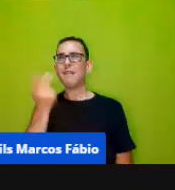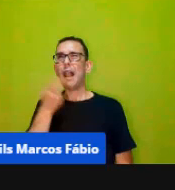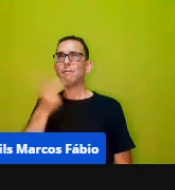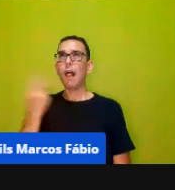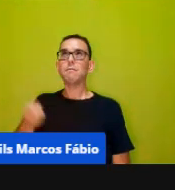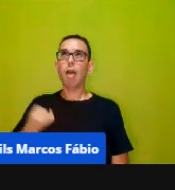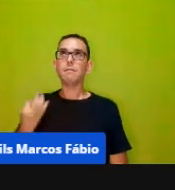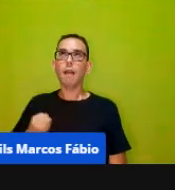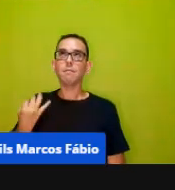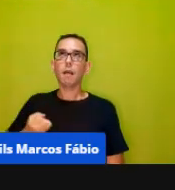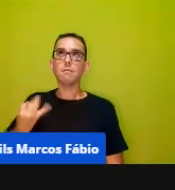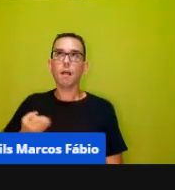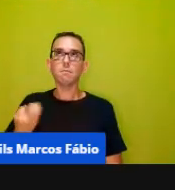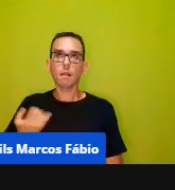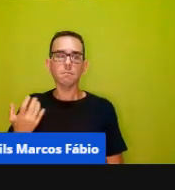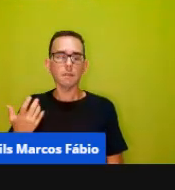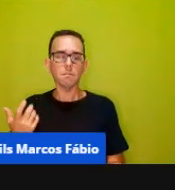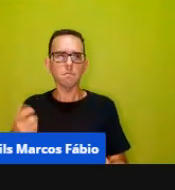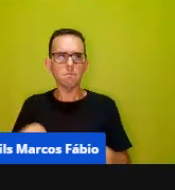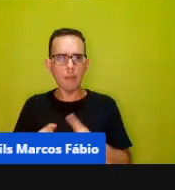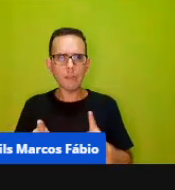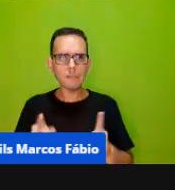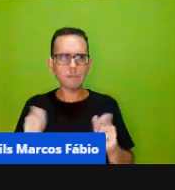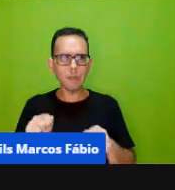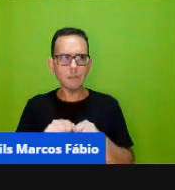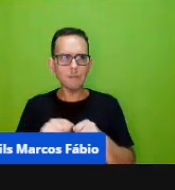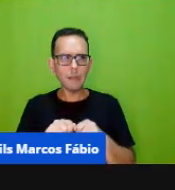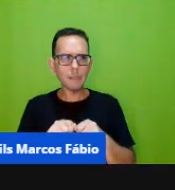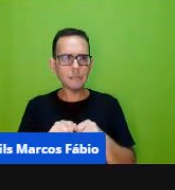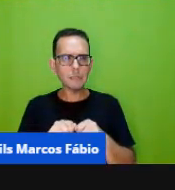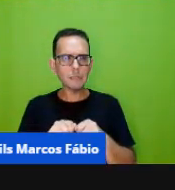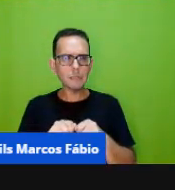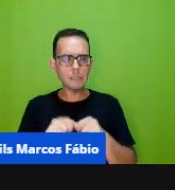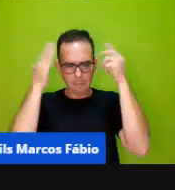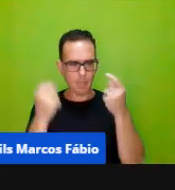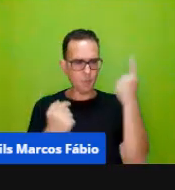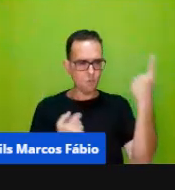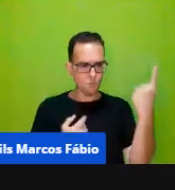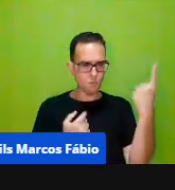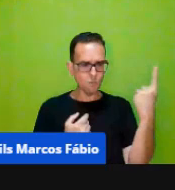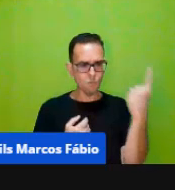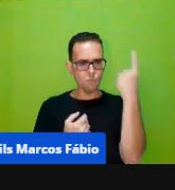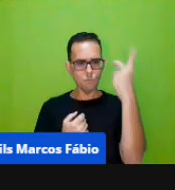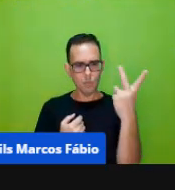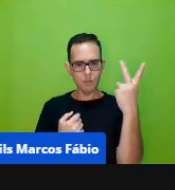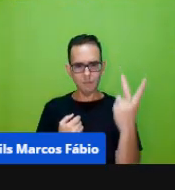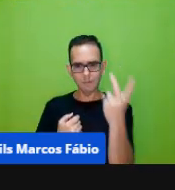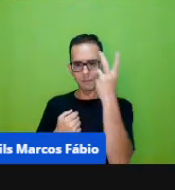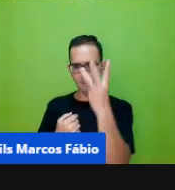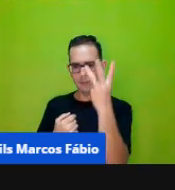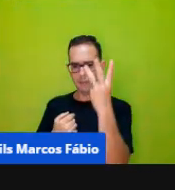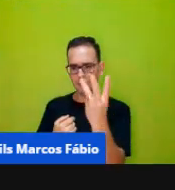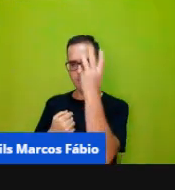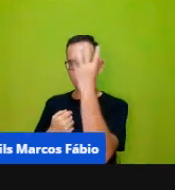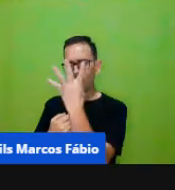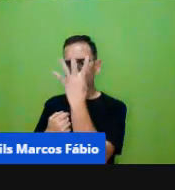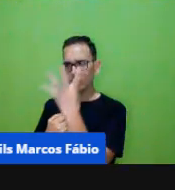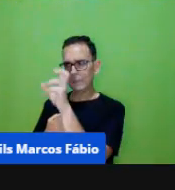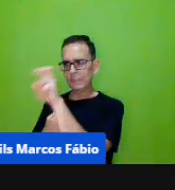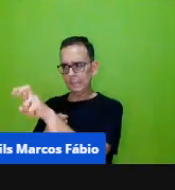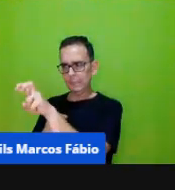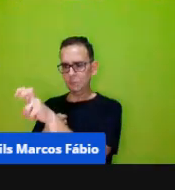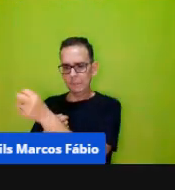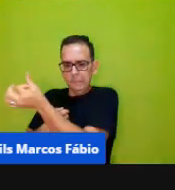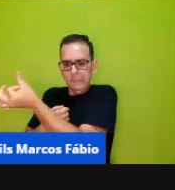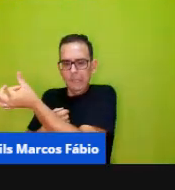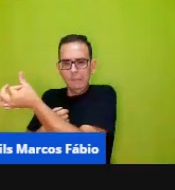mas não necessariamente ela faz essa distinção entre o número e a quantidade correspondente. Então, fora de